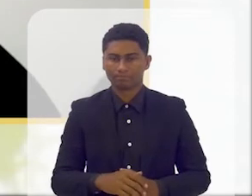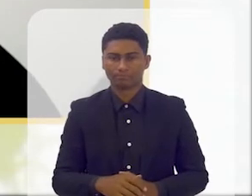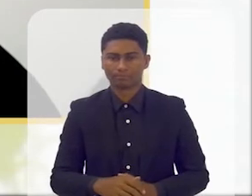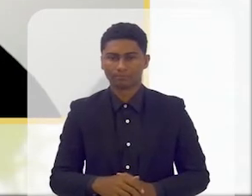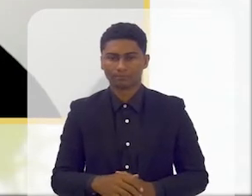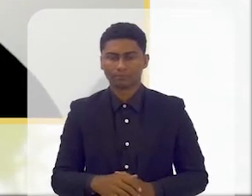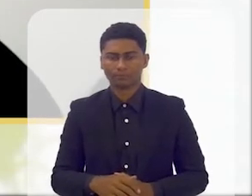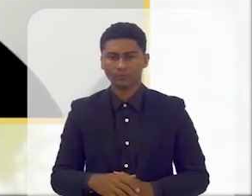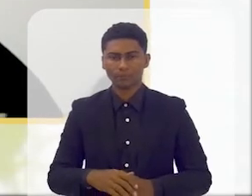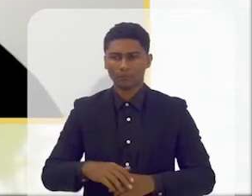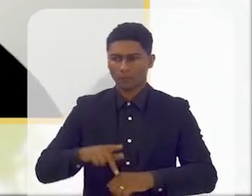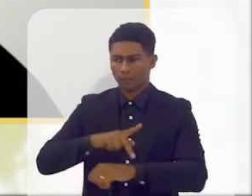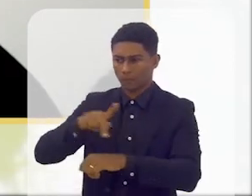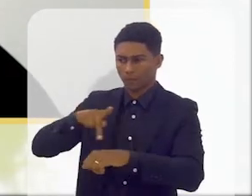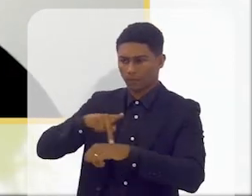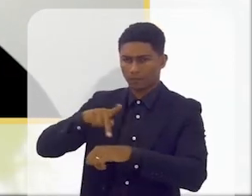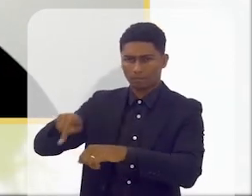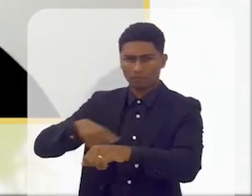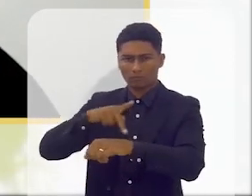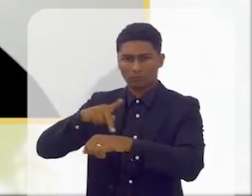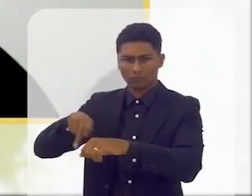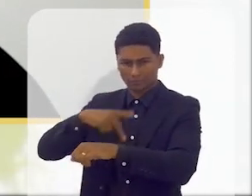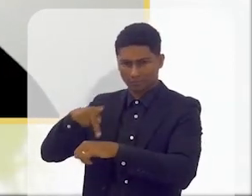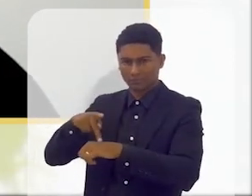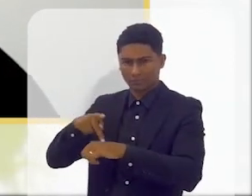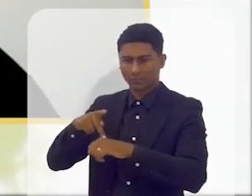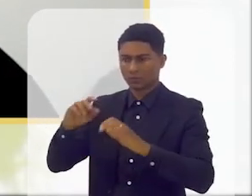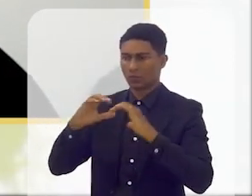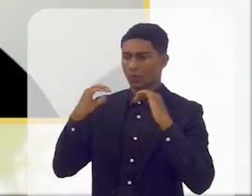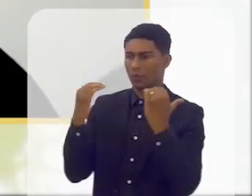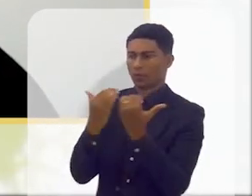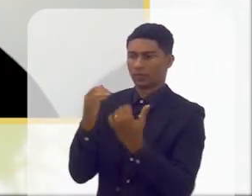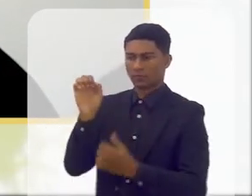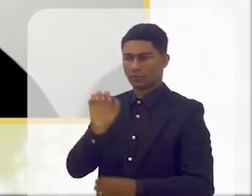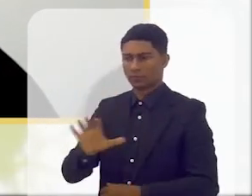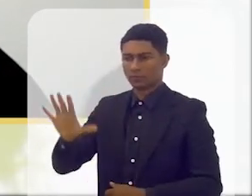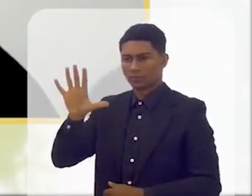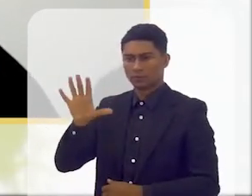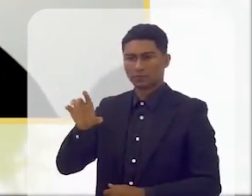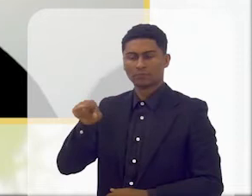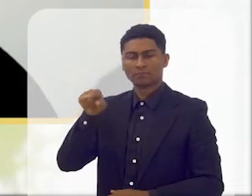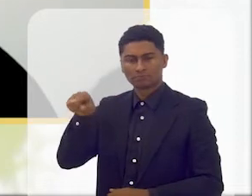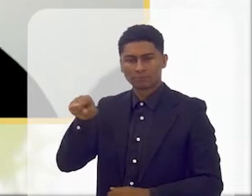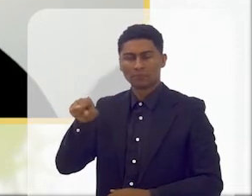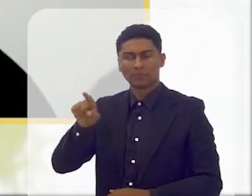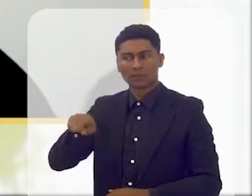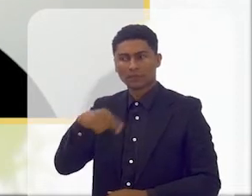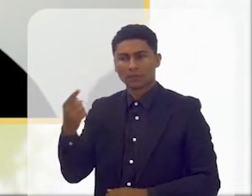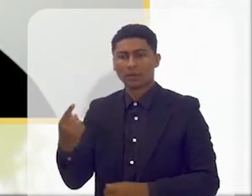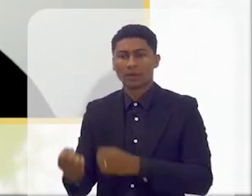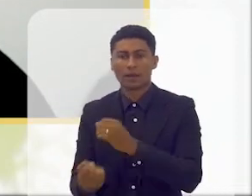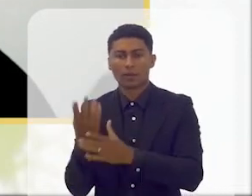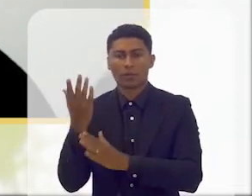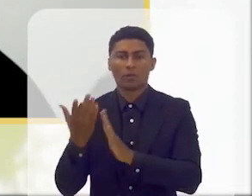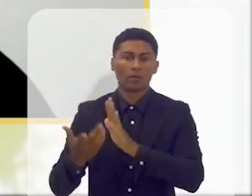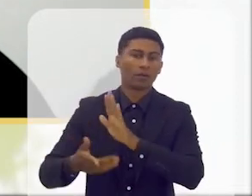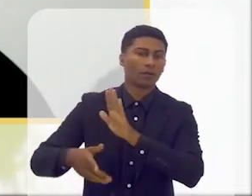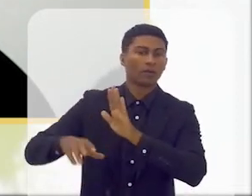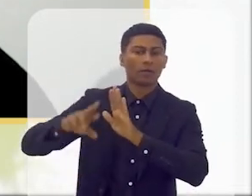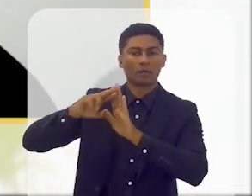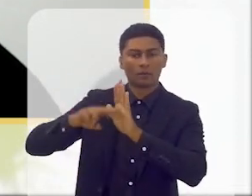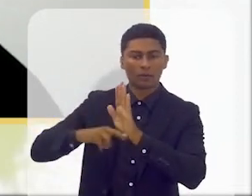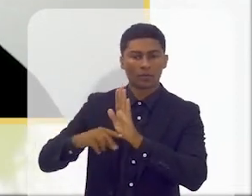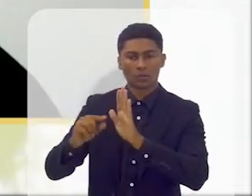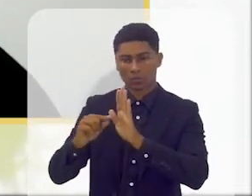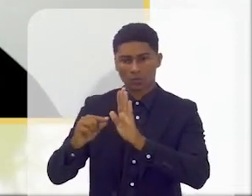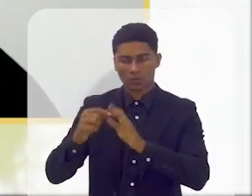pelos países que fazem parte da comunidade europeia, saiu uma legislação, uma regra, que dizia que a partir